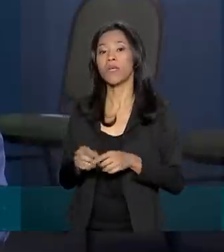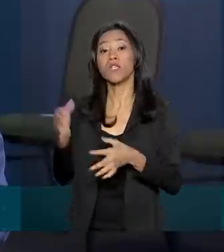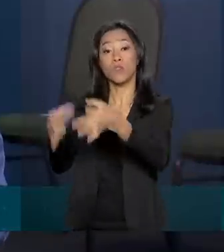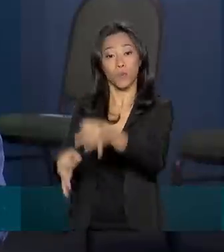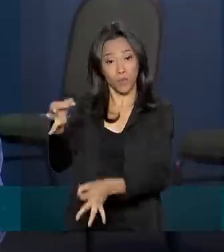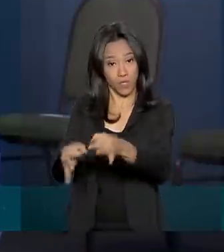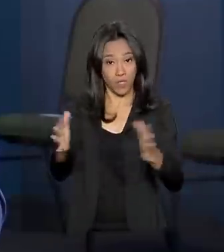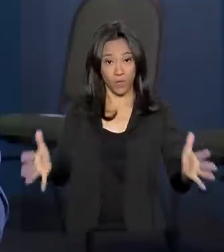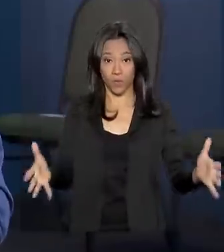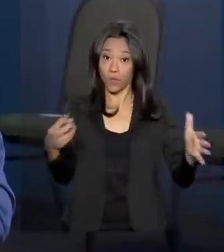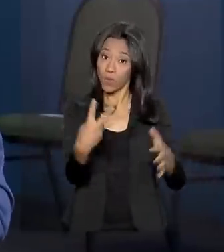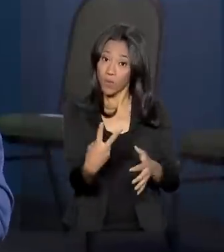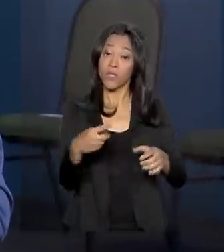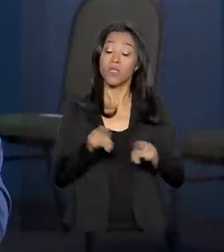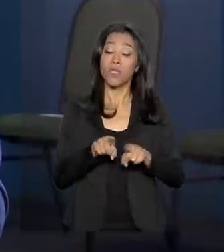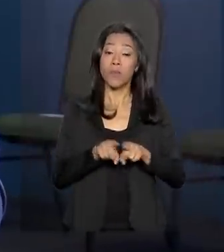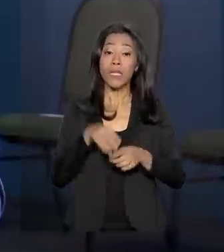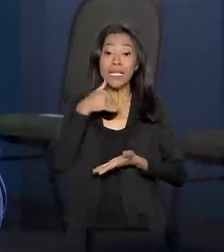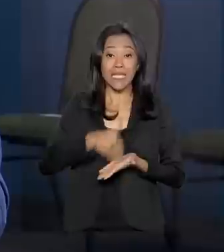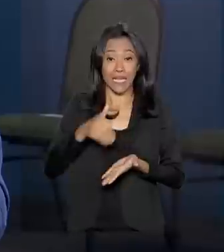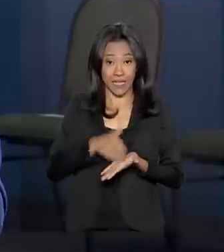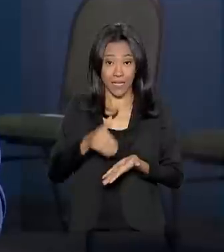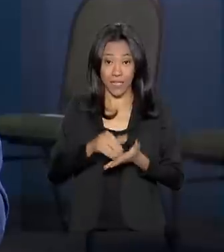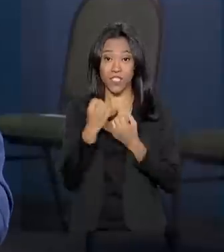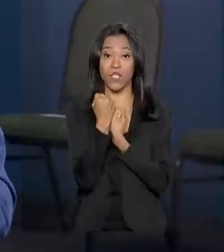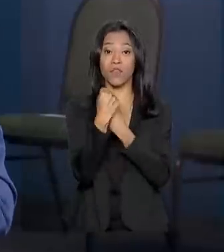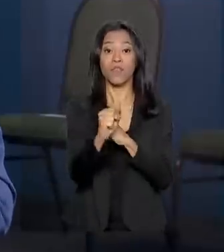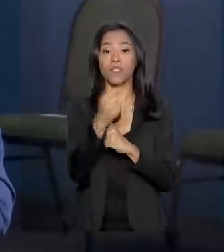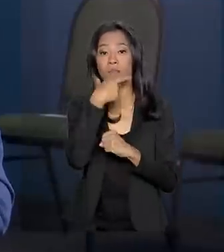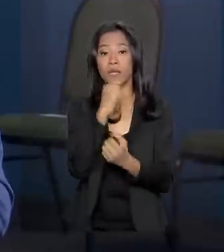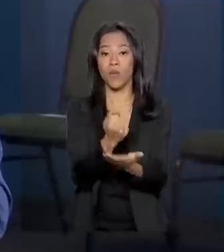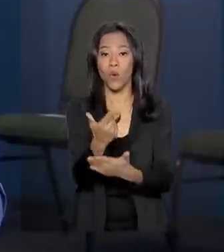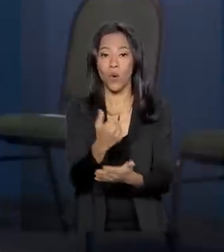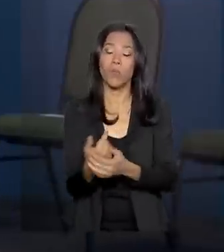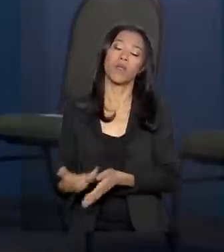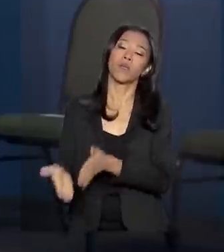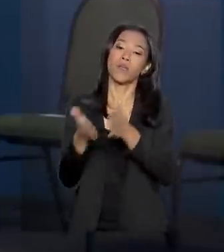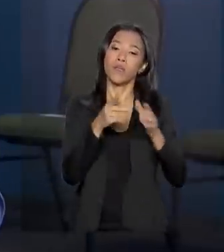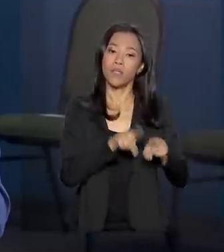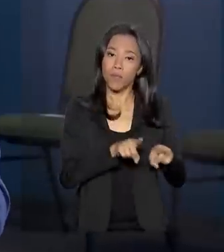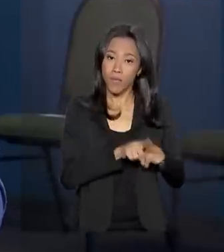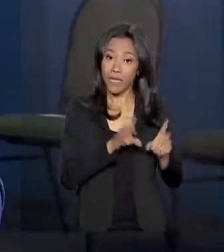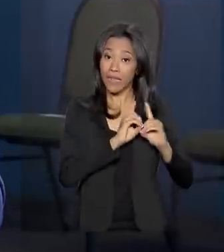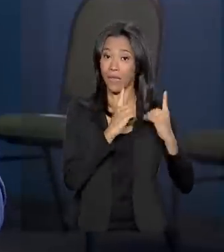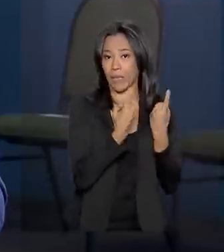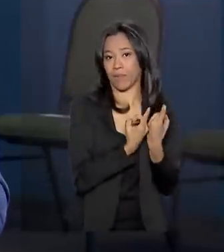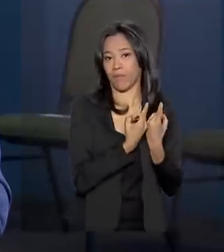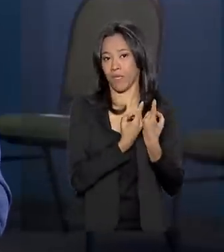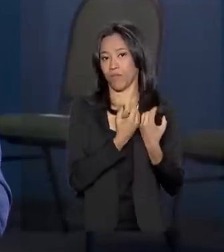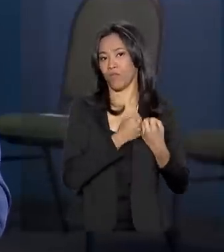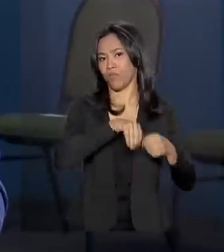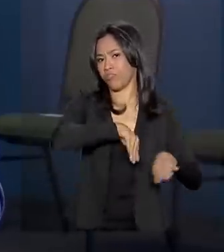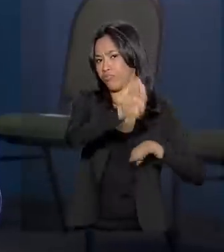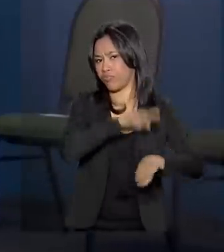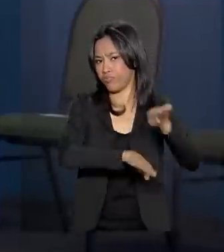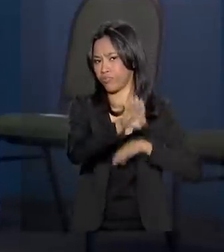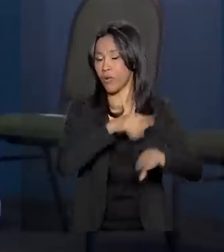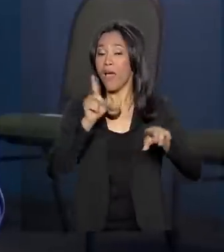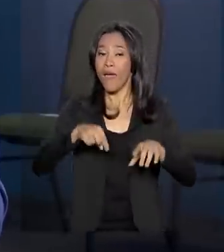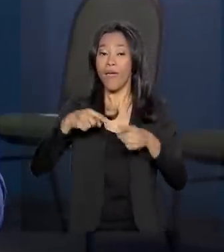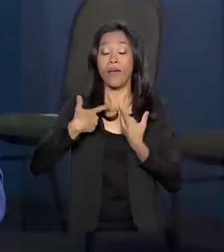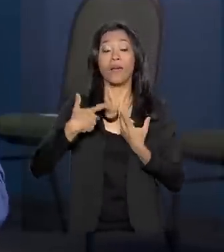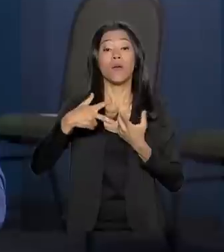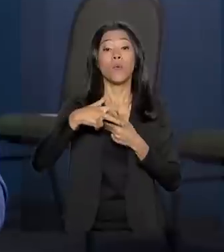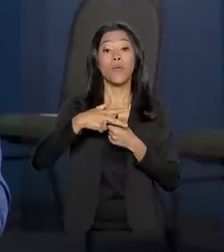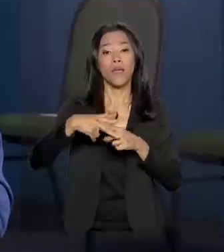Secretaria Nacional de Defesa do Consumidor e do Departamento Nacional de Trânsito. A intenção é atualizar a legislação de recall,